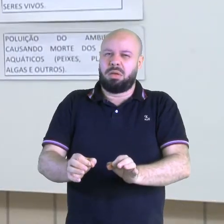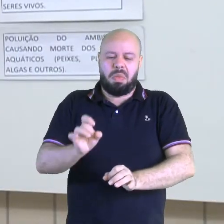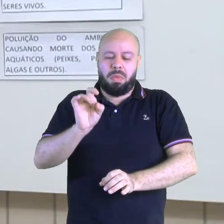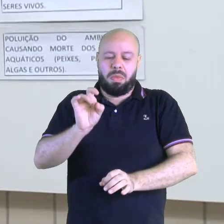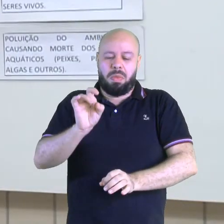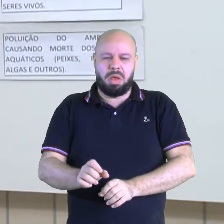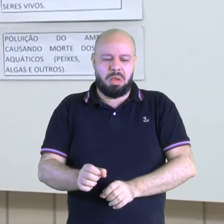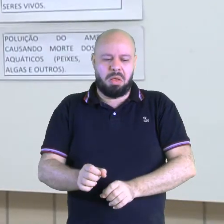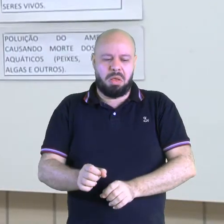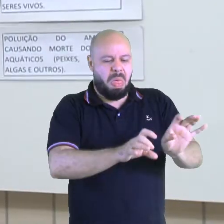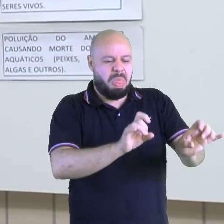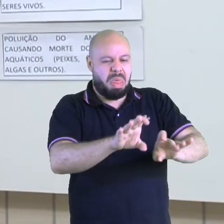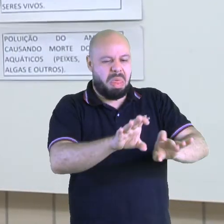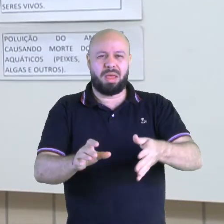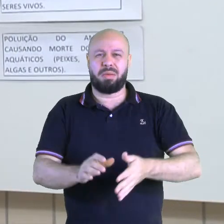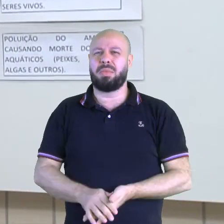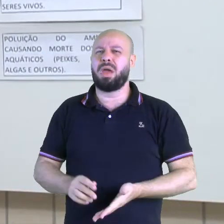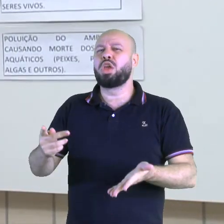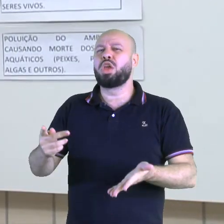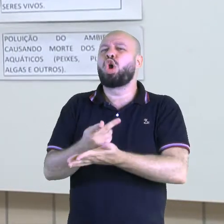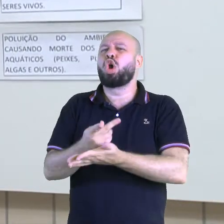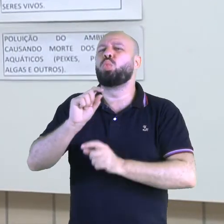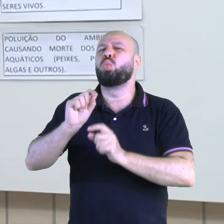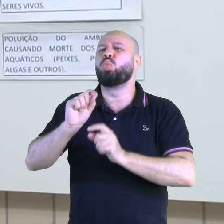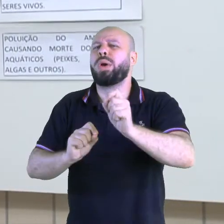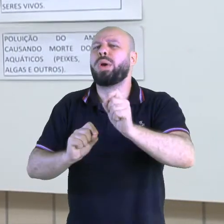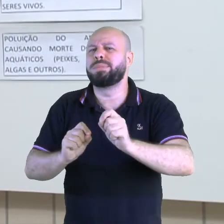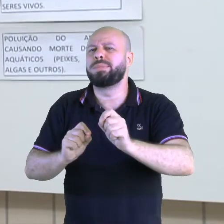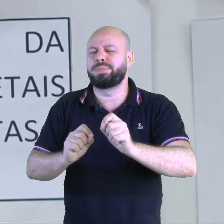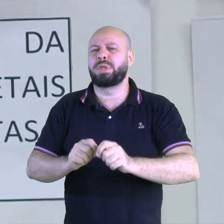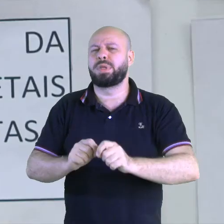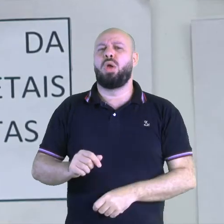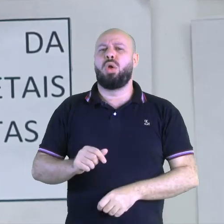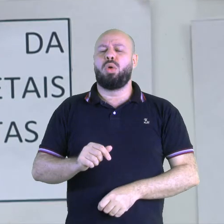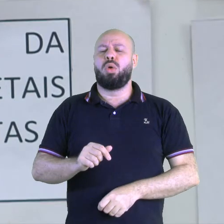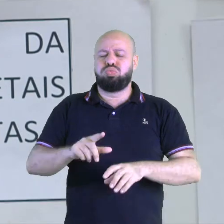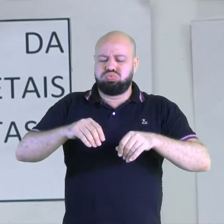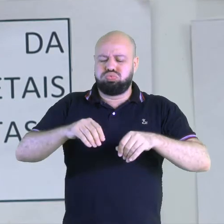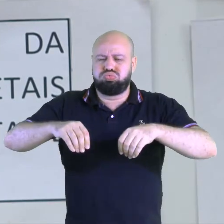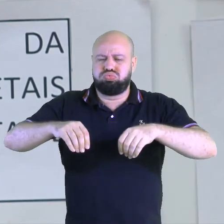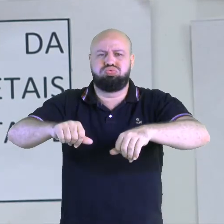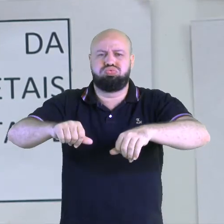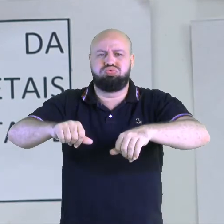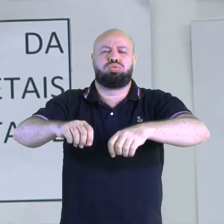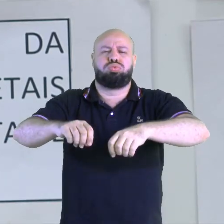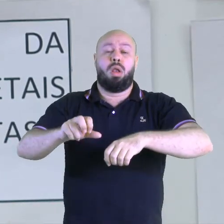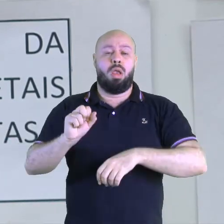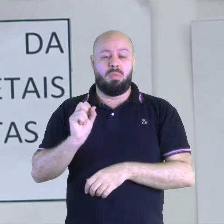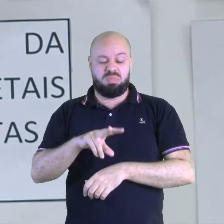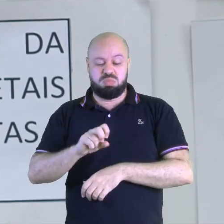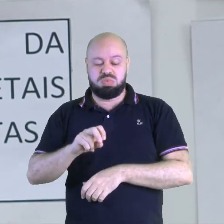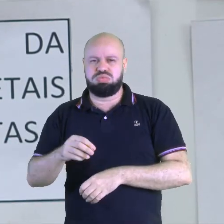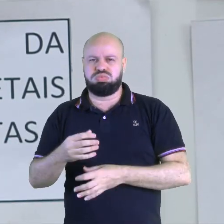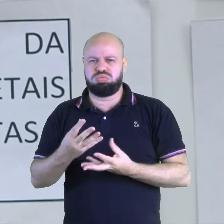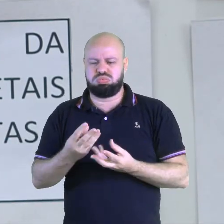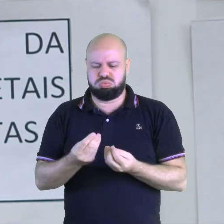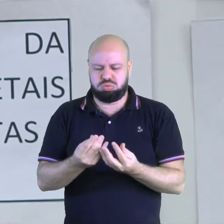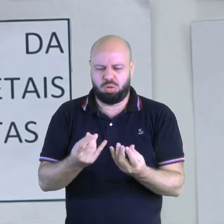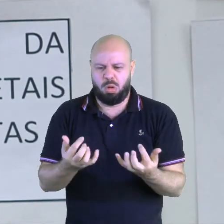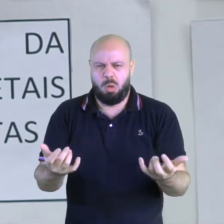consequências disso, professora? Olha, contaminação do solo, da água dos rios, dos vegetais que